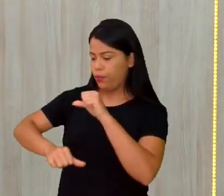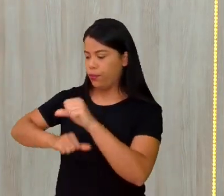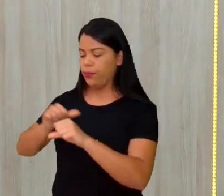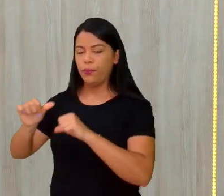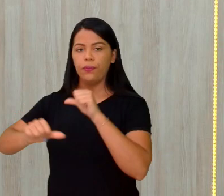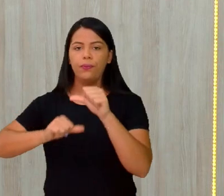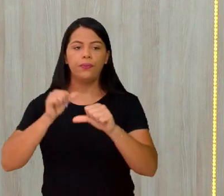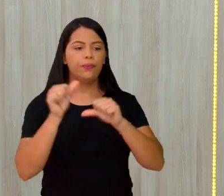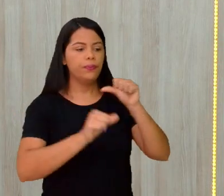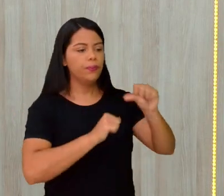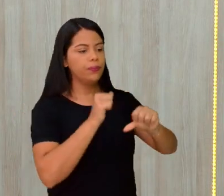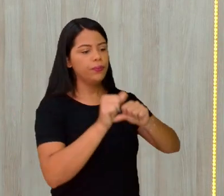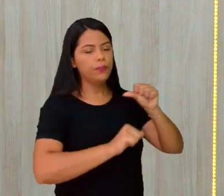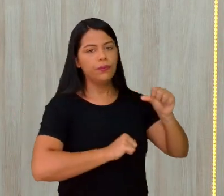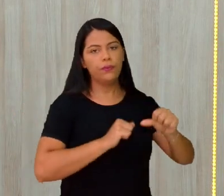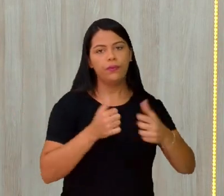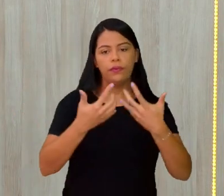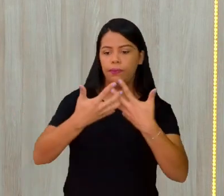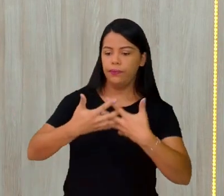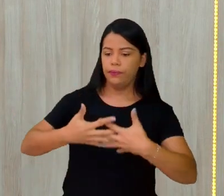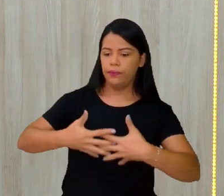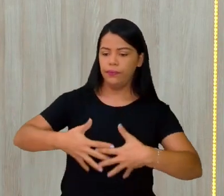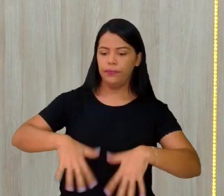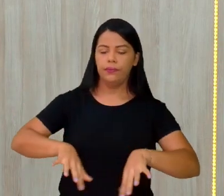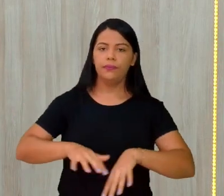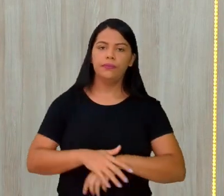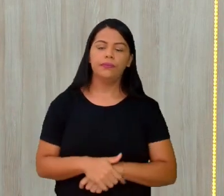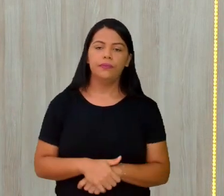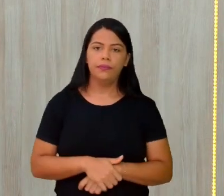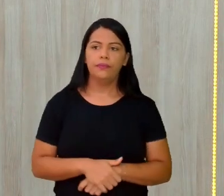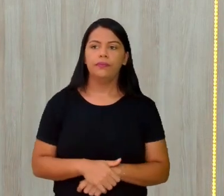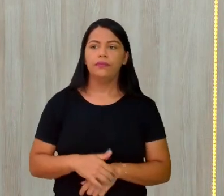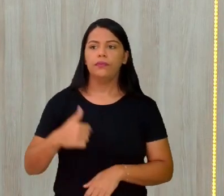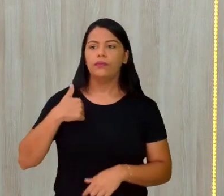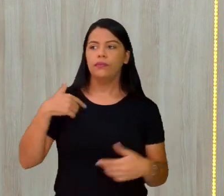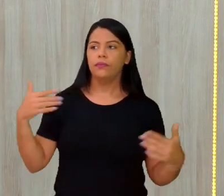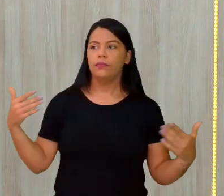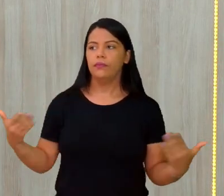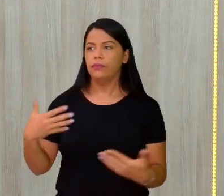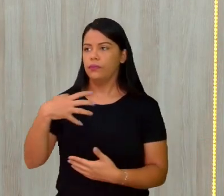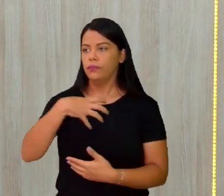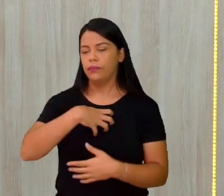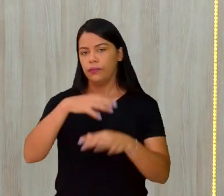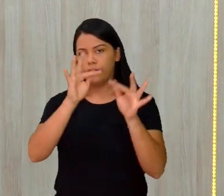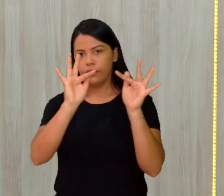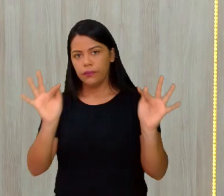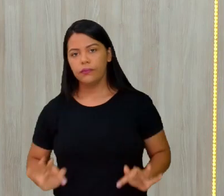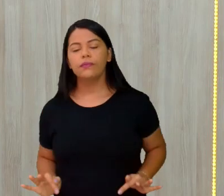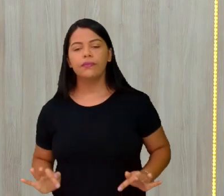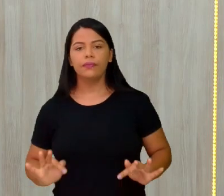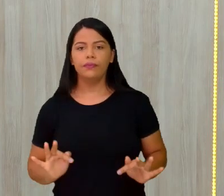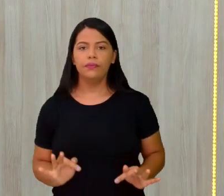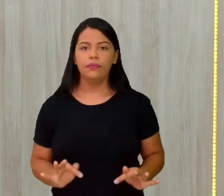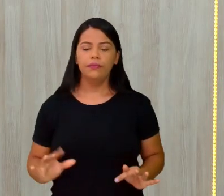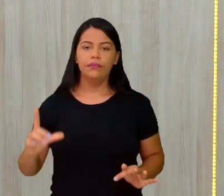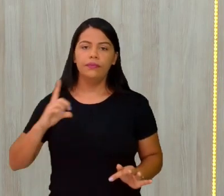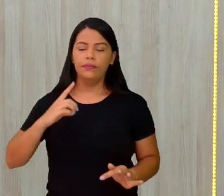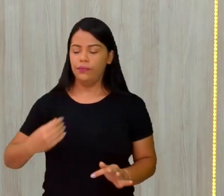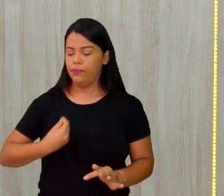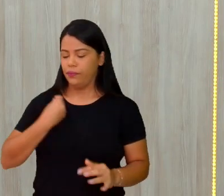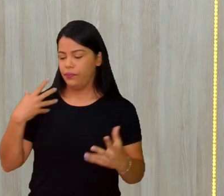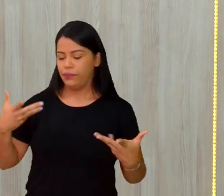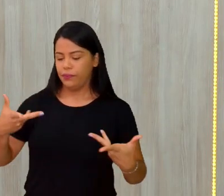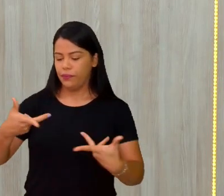de uma forma natural. Estou aqui de uma forma alegre, com presenças